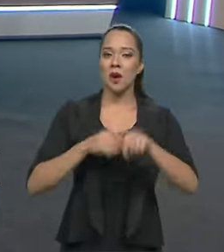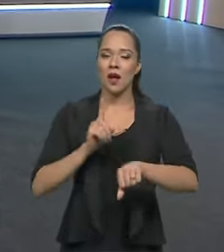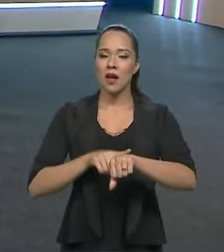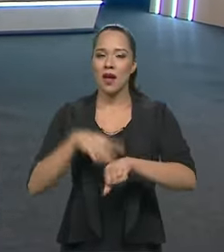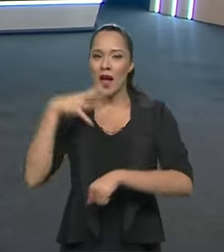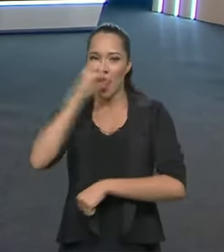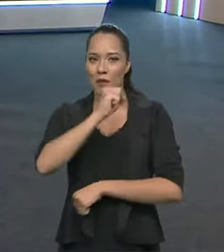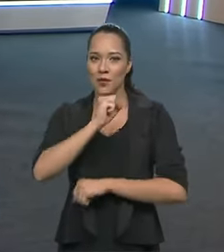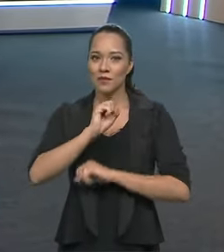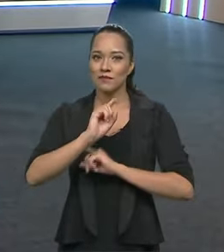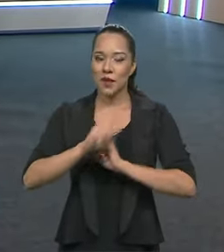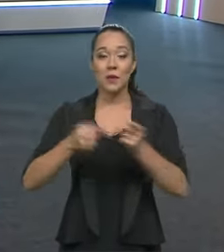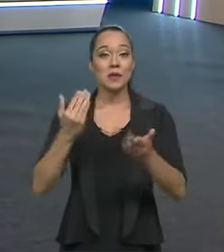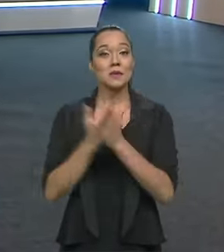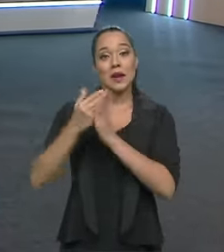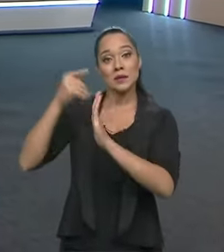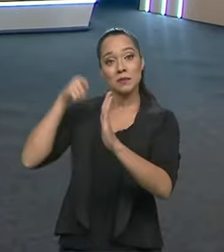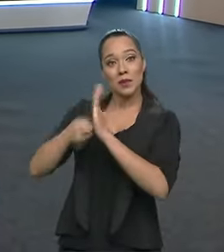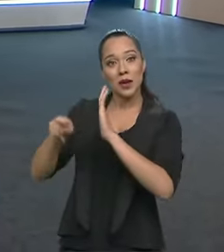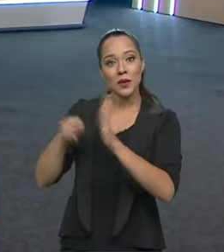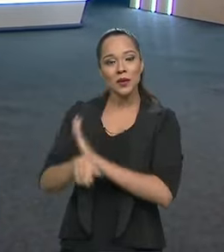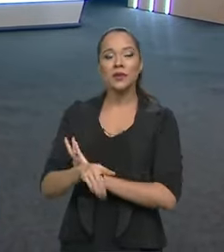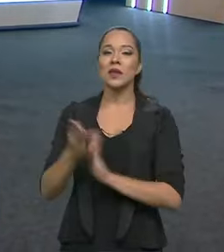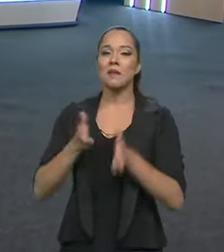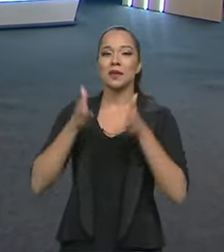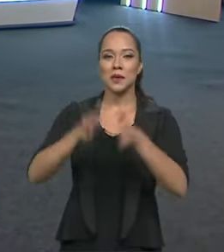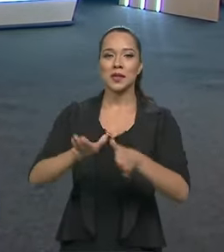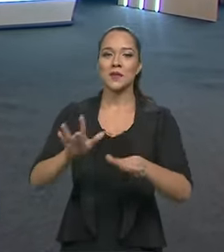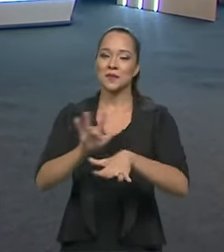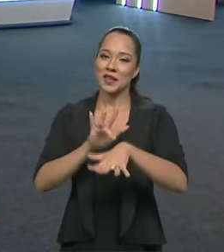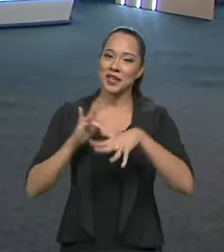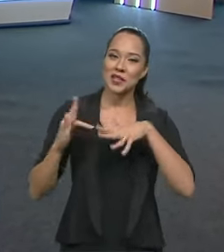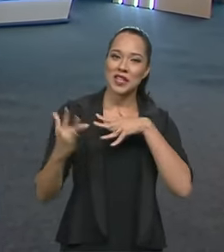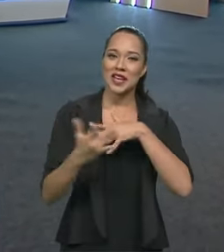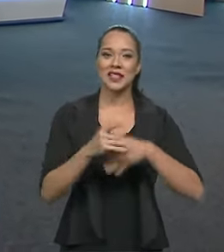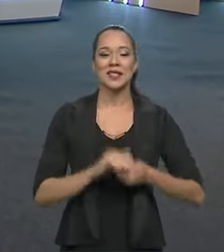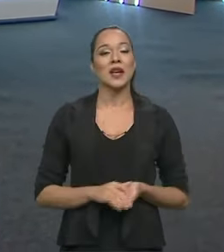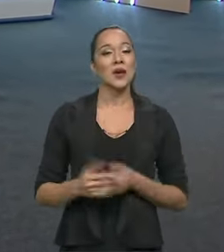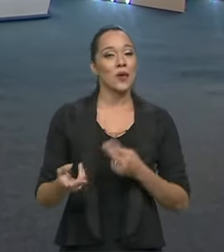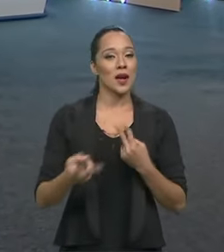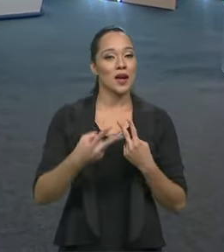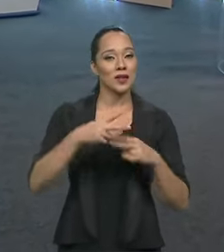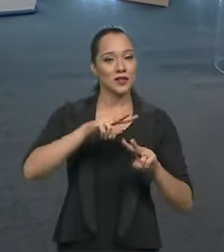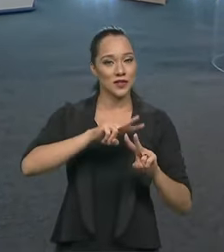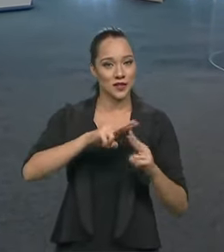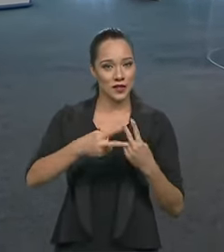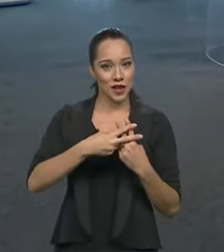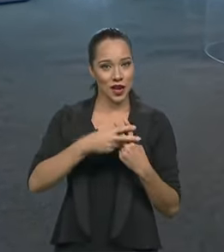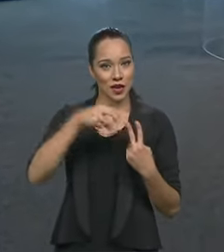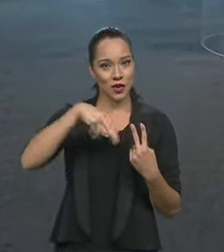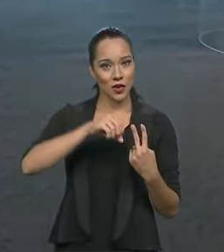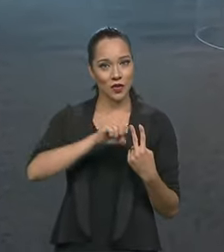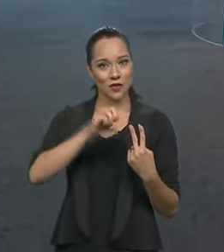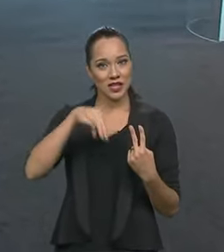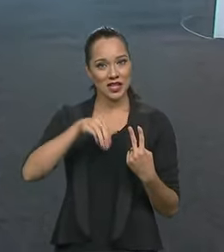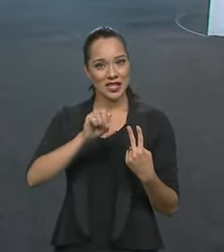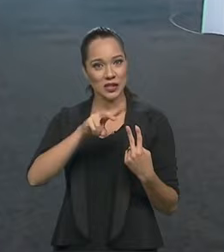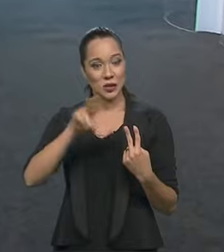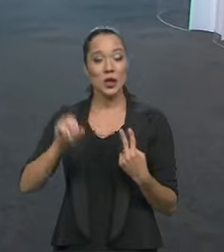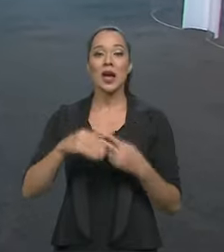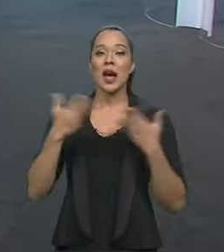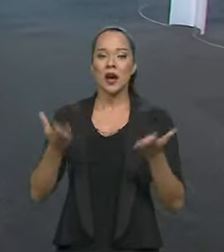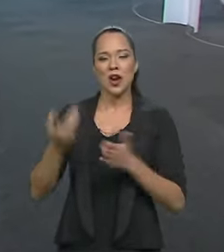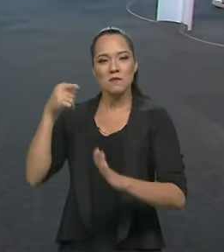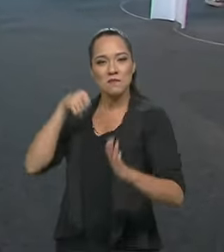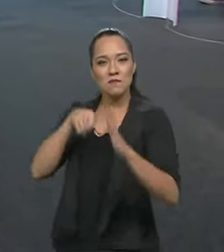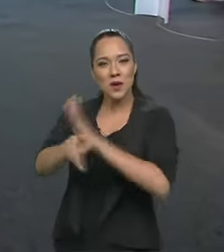intervalo, depois nós faremos mais perguntas, teremos a sua participação nas nossas redes sociais com a hashtag NovoSemCensura e vamos para